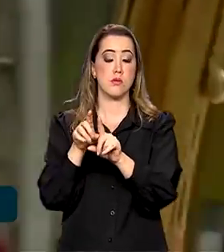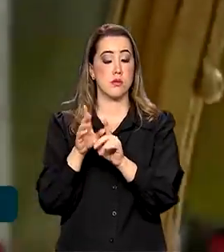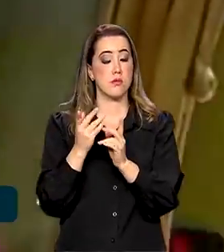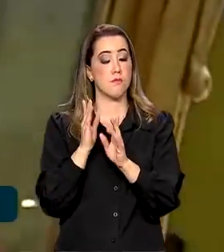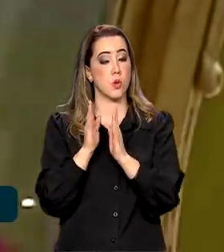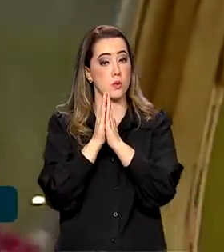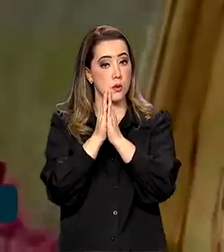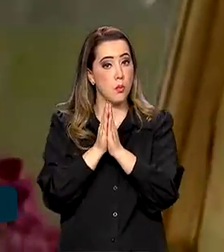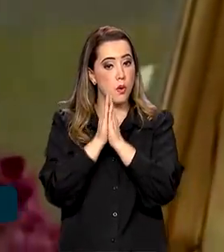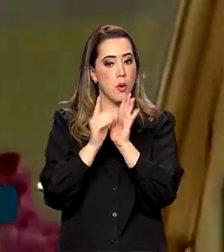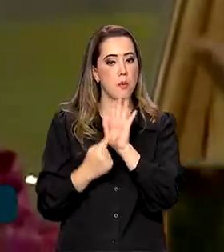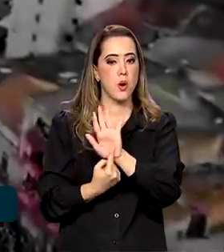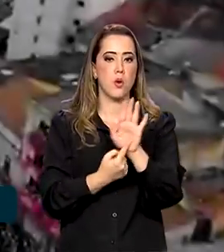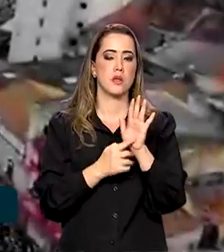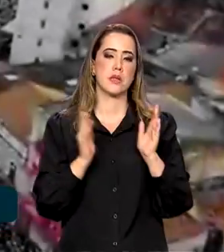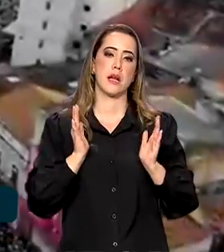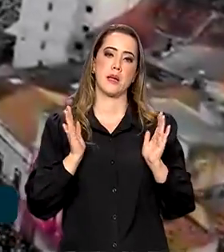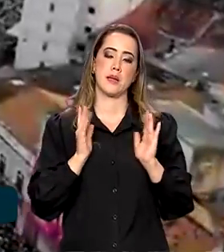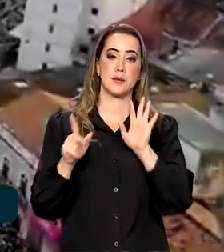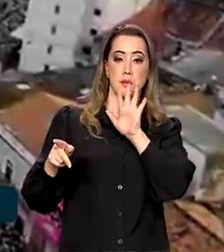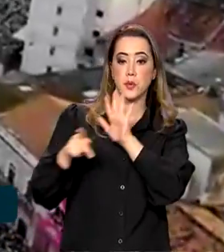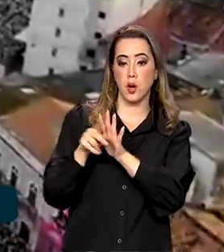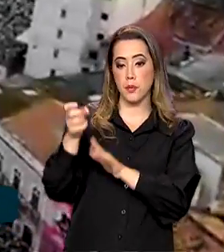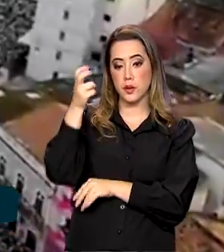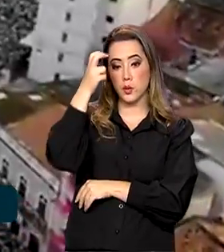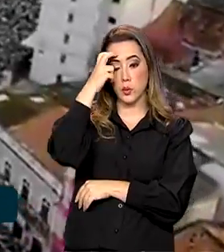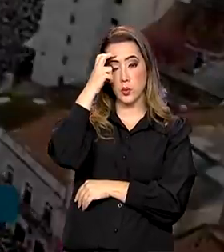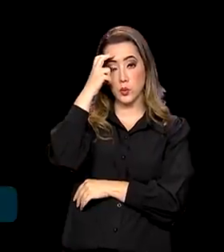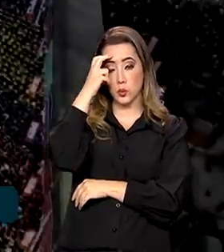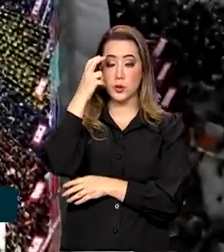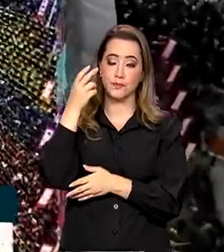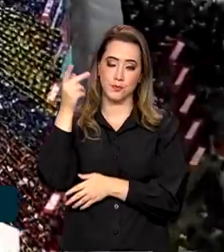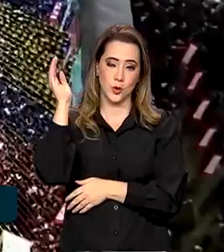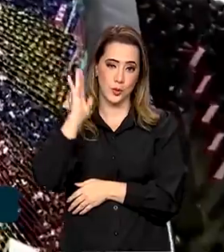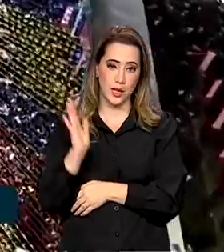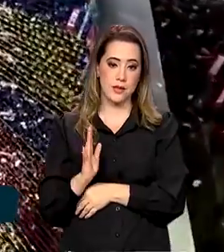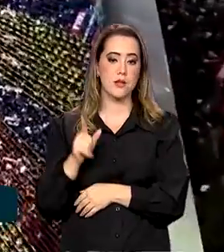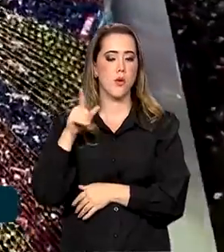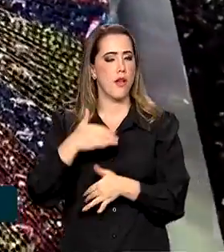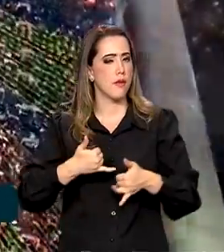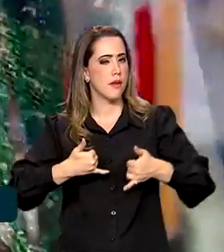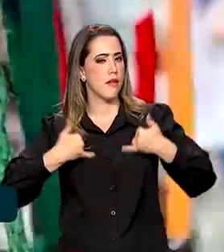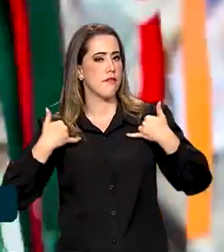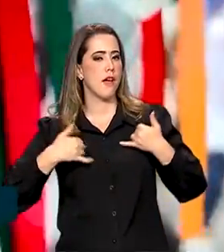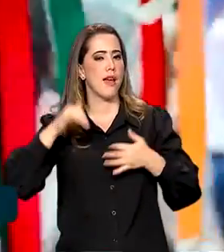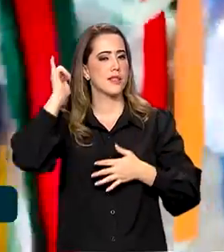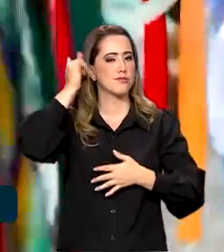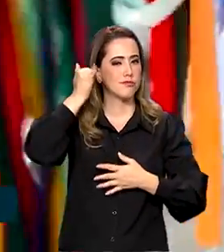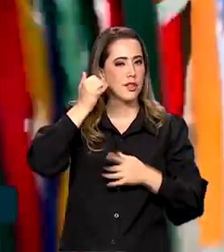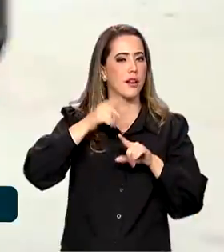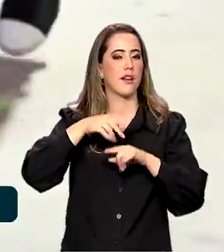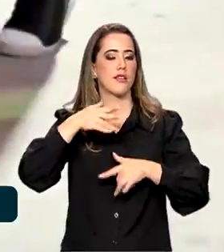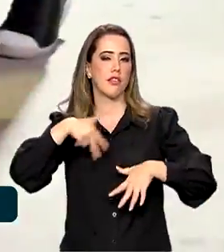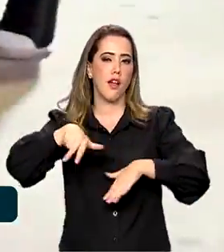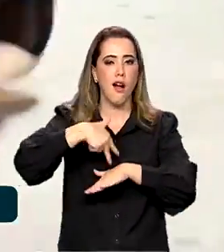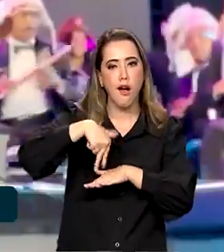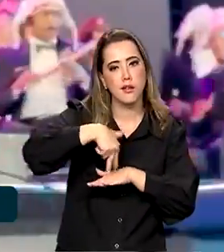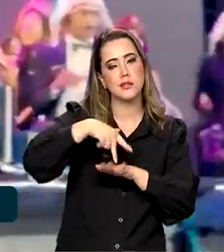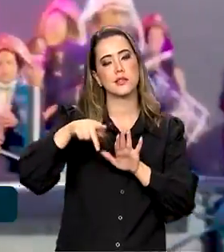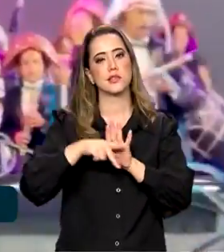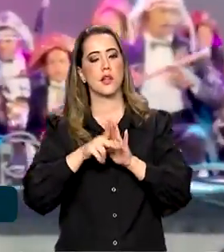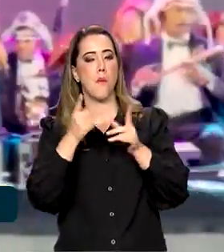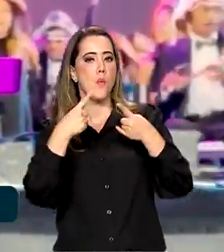mostram a riqueza do patrimônio cultural e material do Brasil. São festas, lendas, danças populares, músicas,